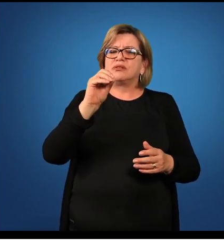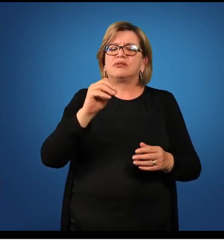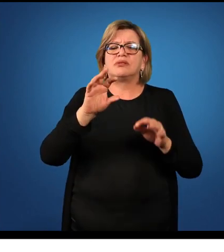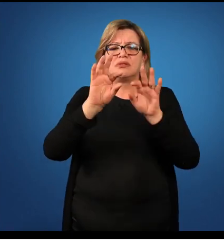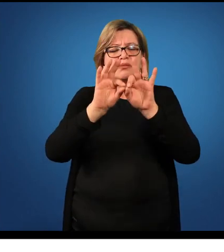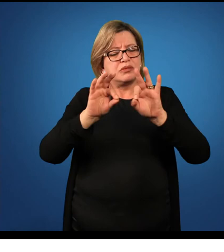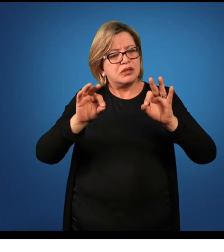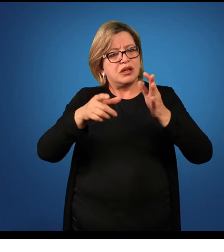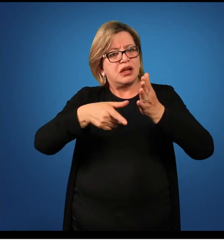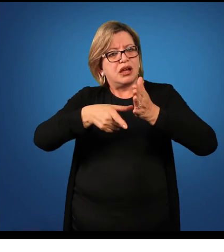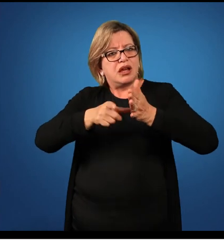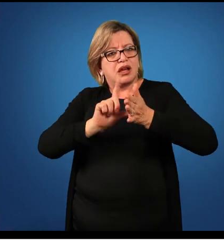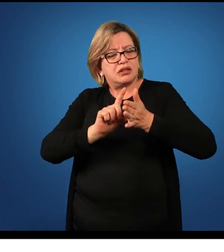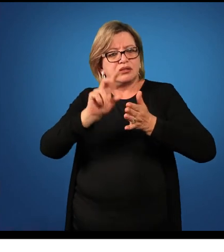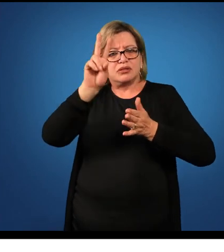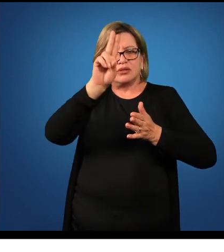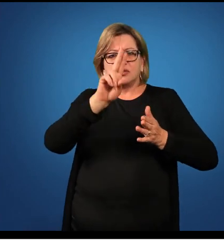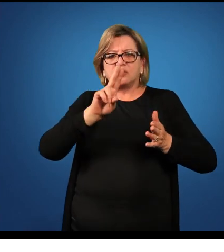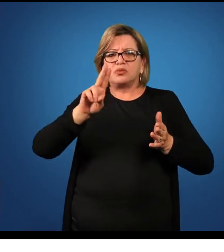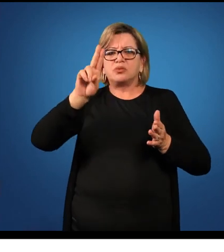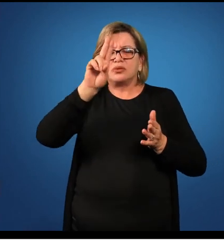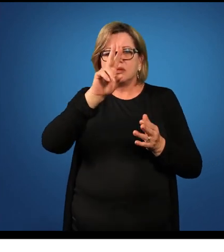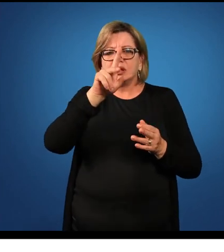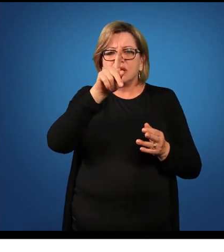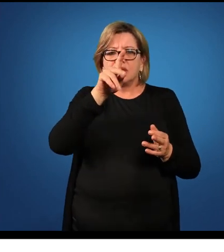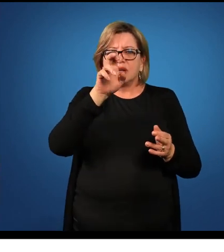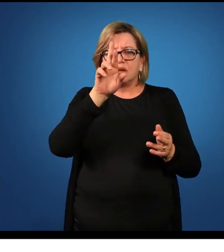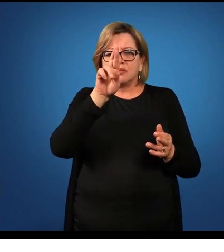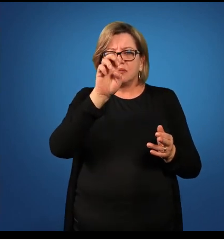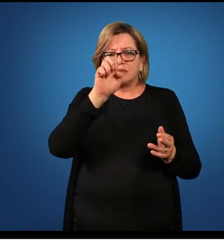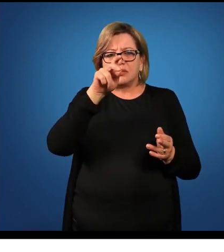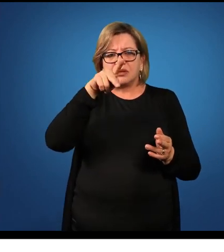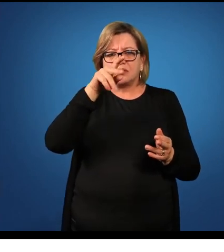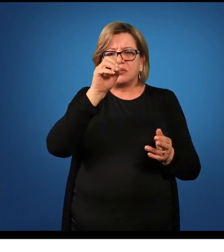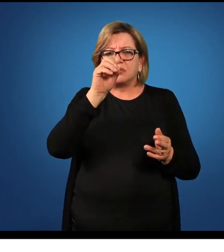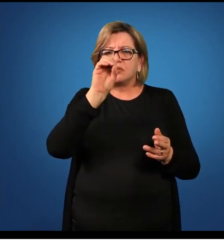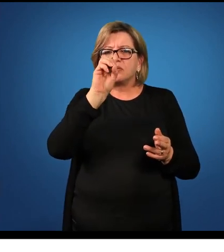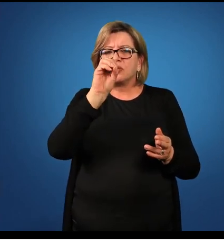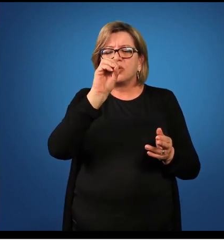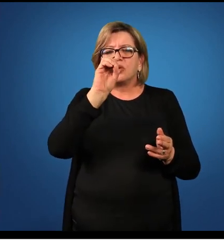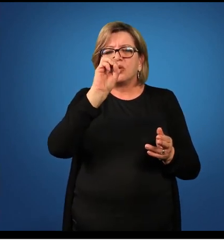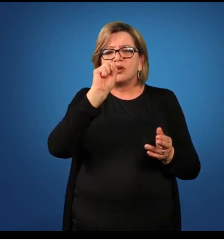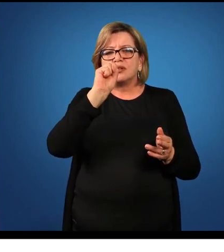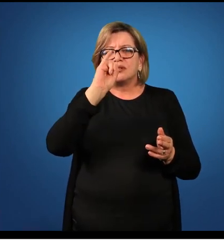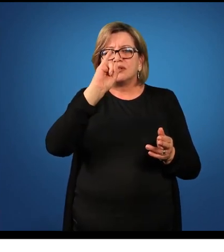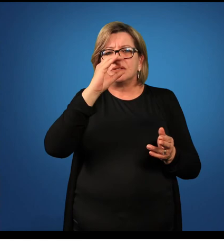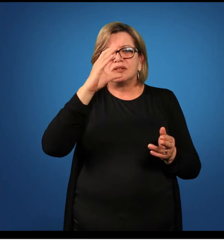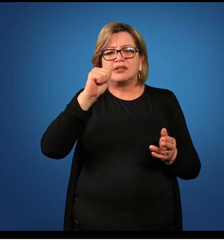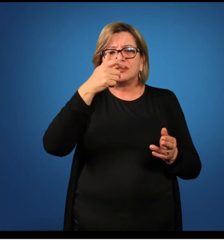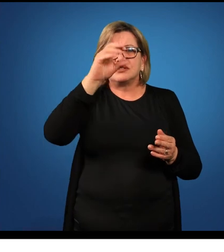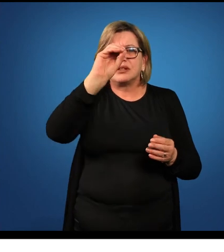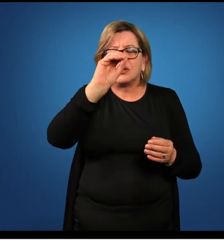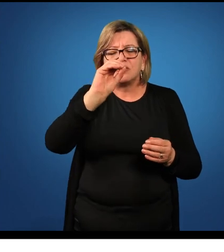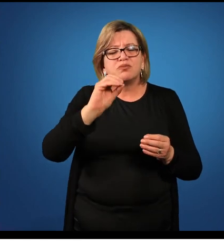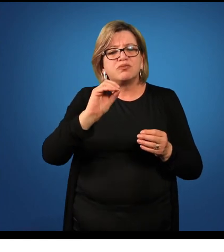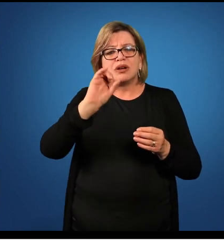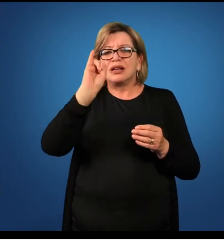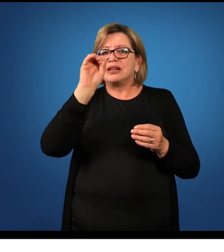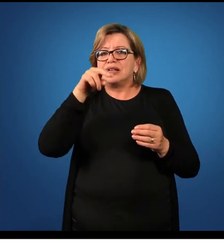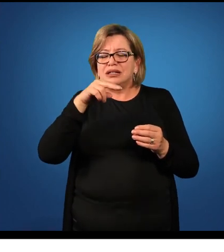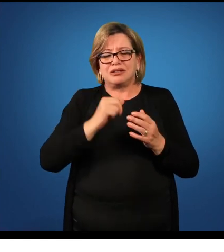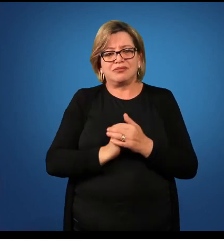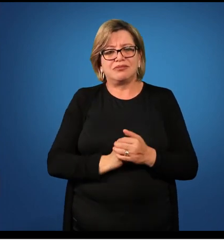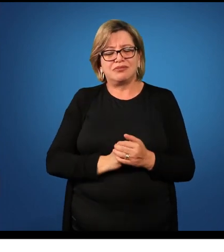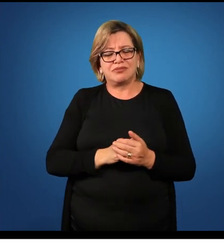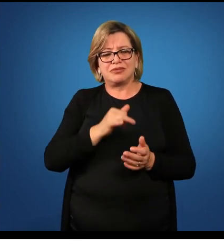preposição in no exemplo bem simples aqui estamos na sala